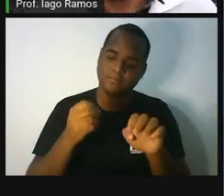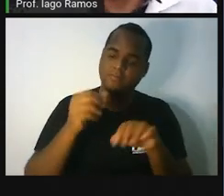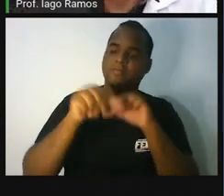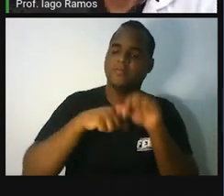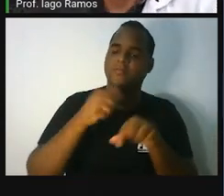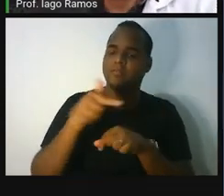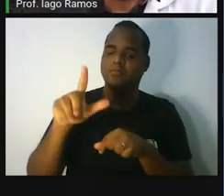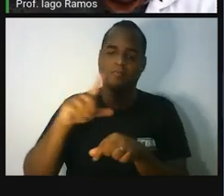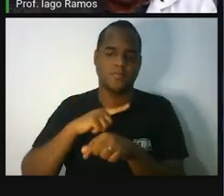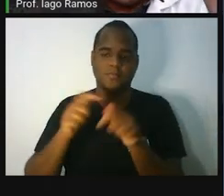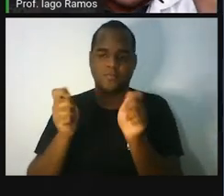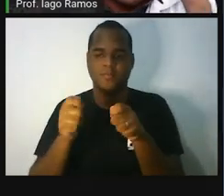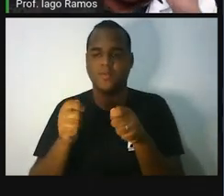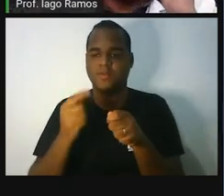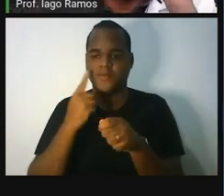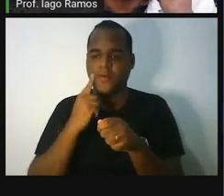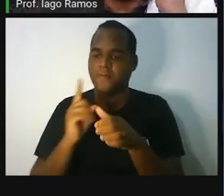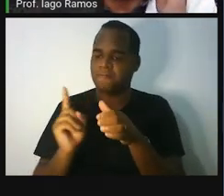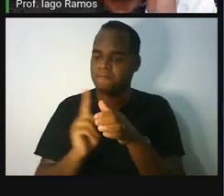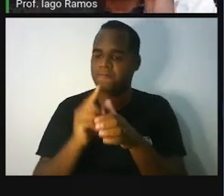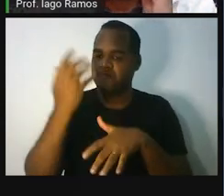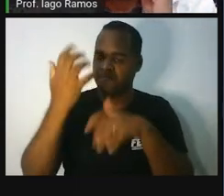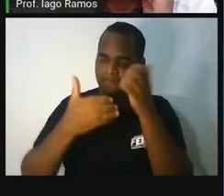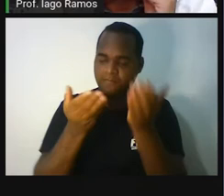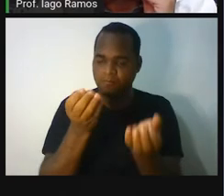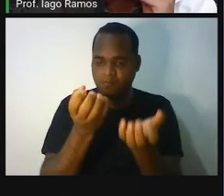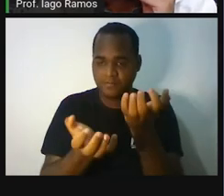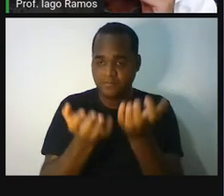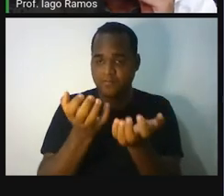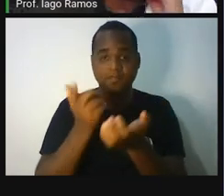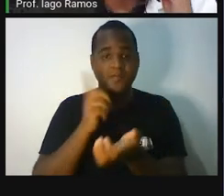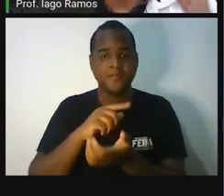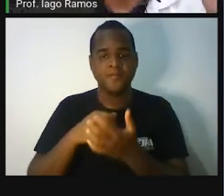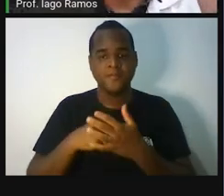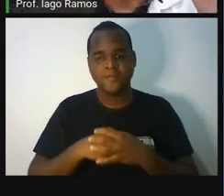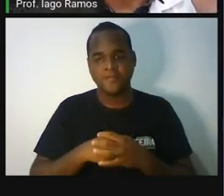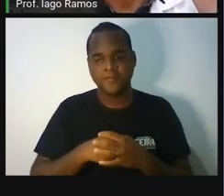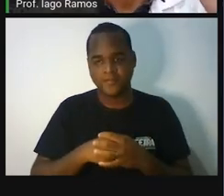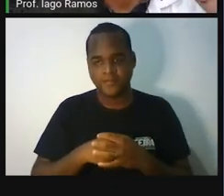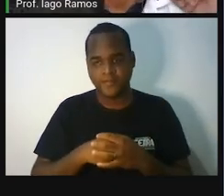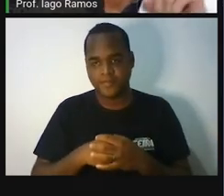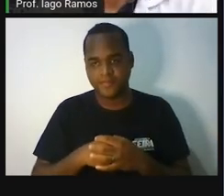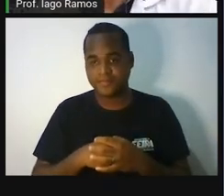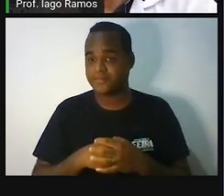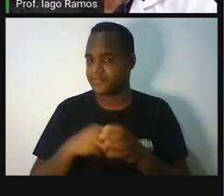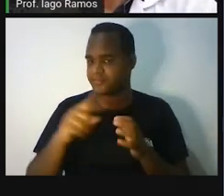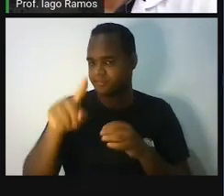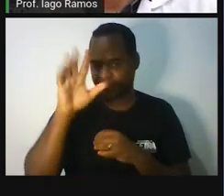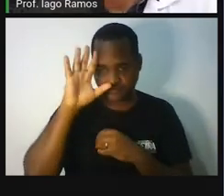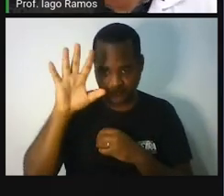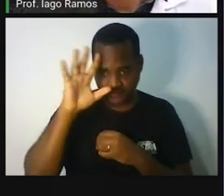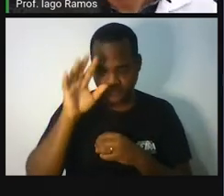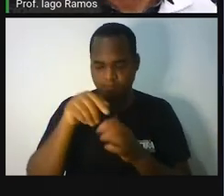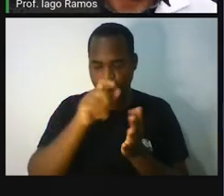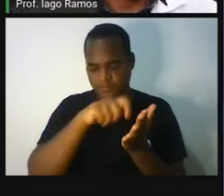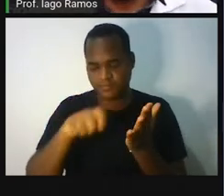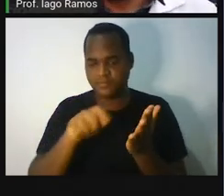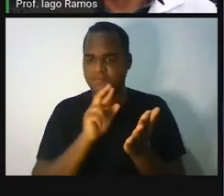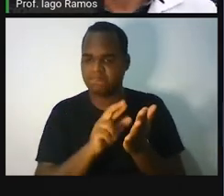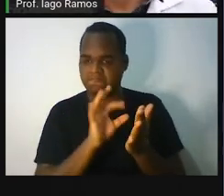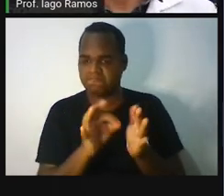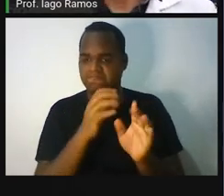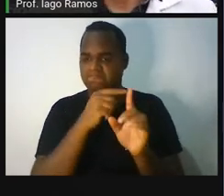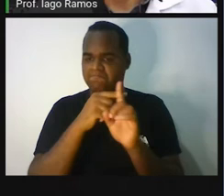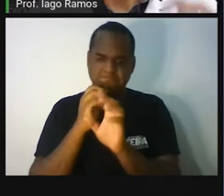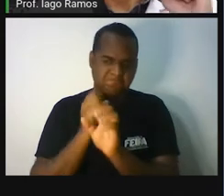para que os pratos voltem a equilibrar? Começa a pensar, começa a rascunhar, fazer